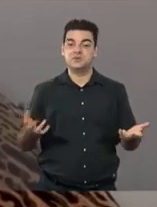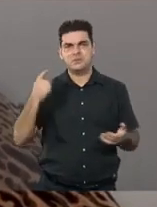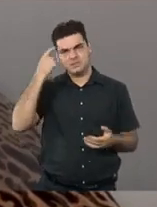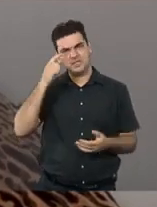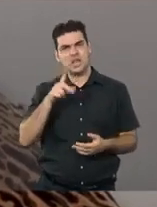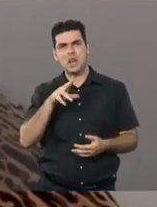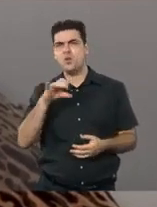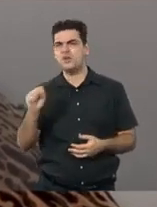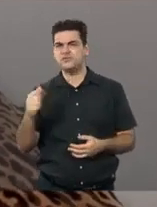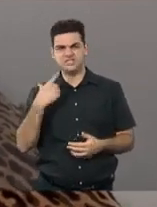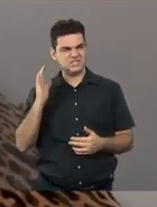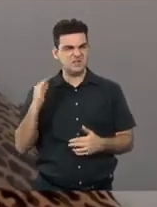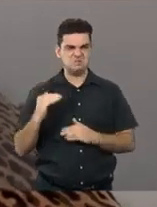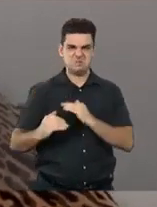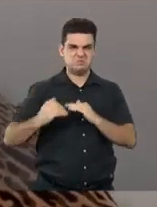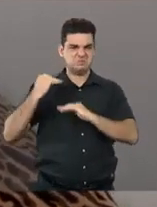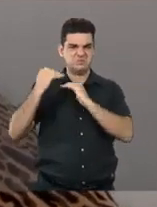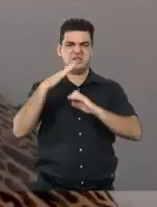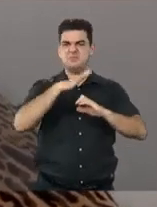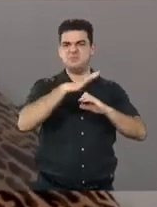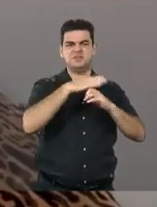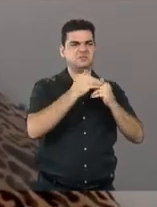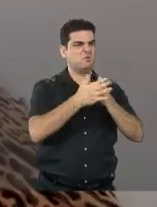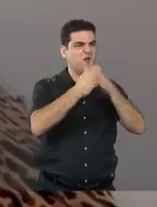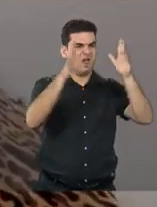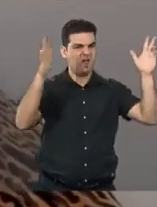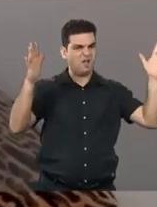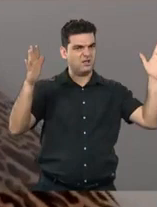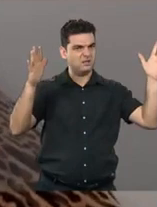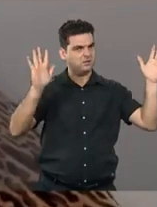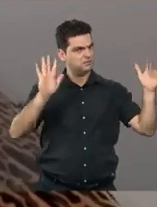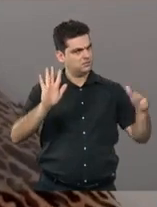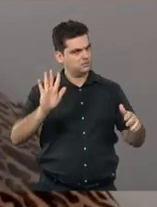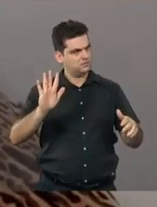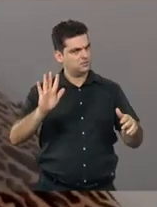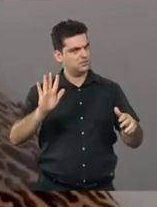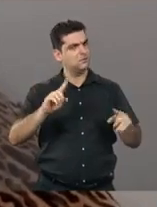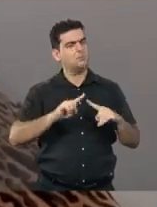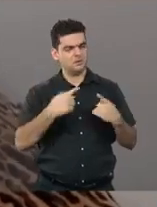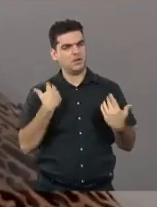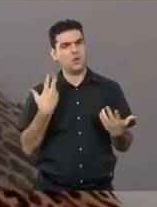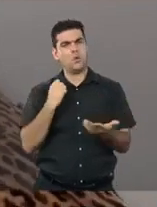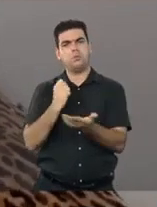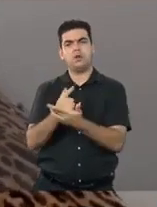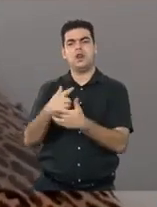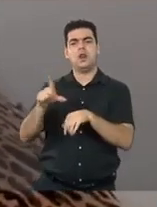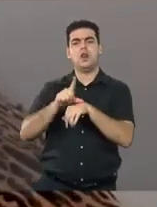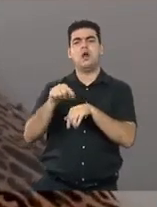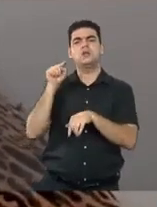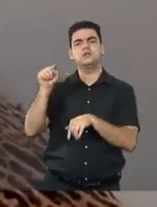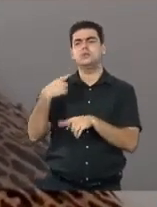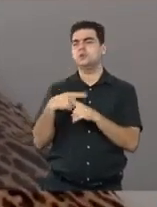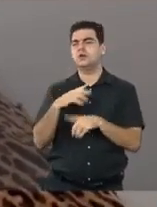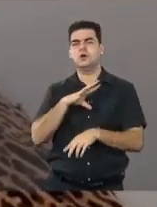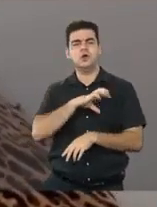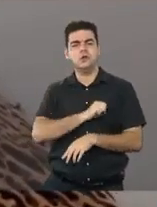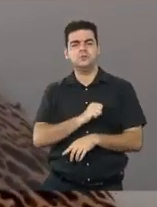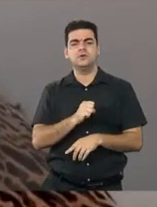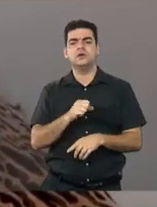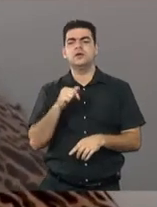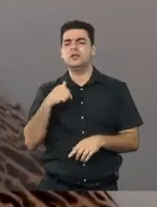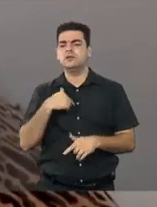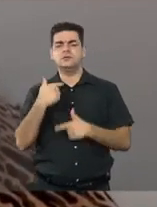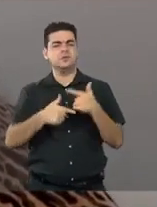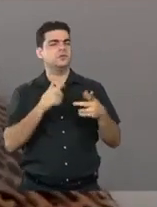Luísa, você cresceu, a empresa se perdeu, mas eu quero continuar comprando de vocês, porque eu entrei no Nundemita, nós